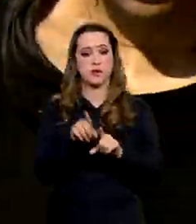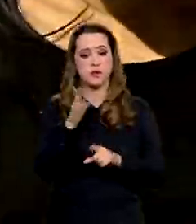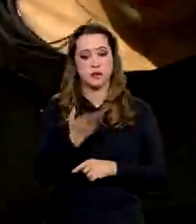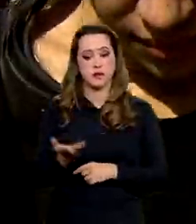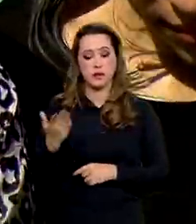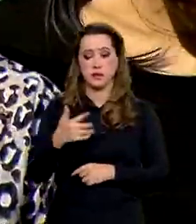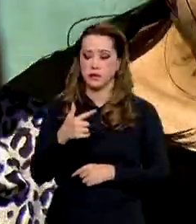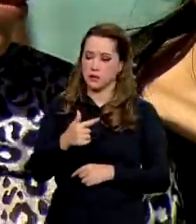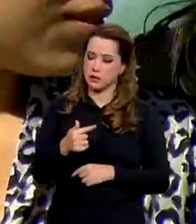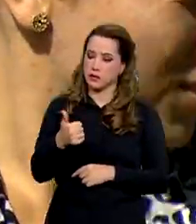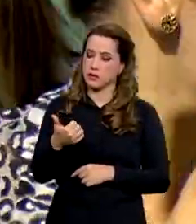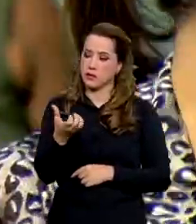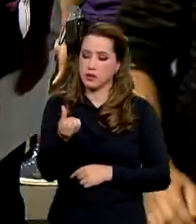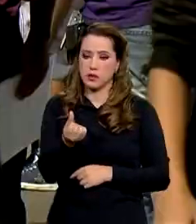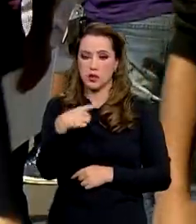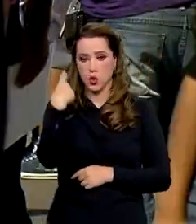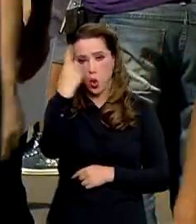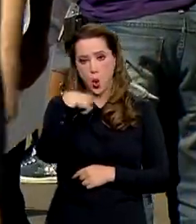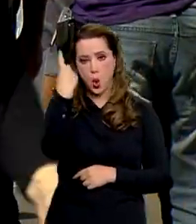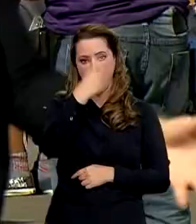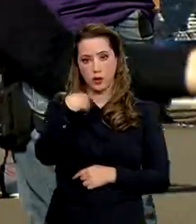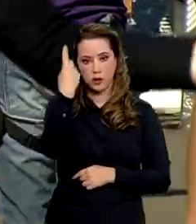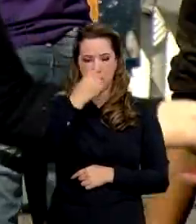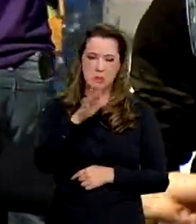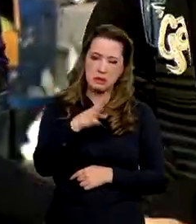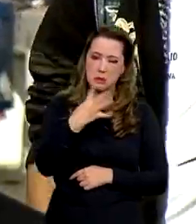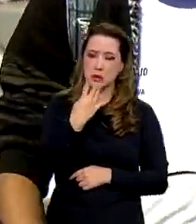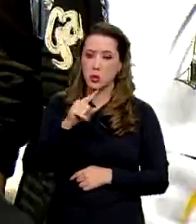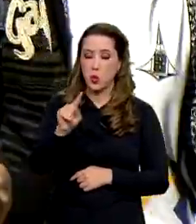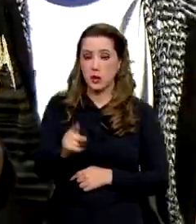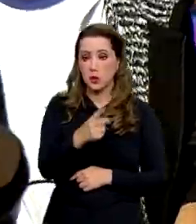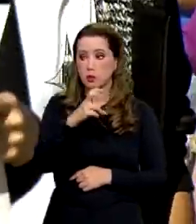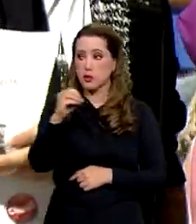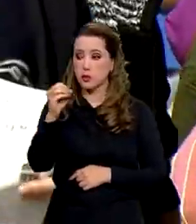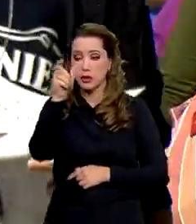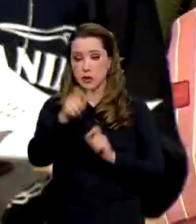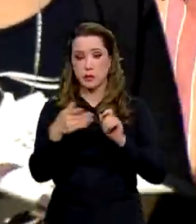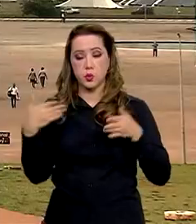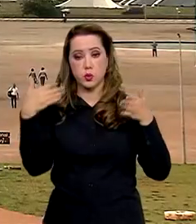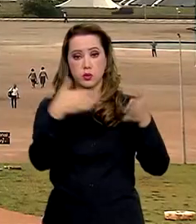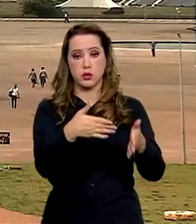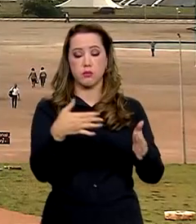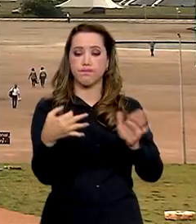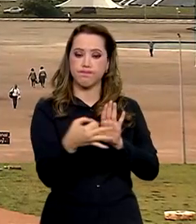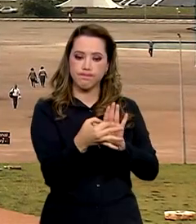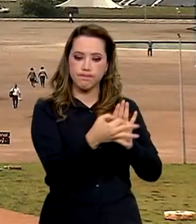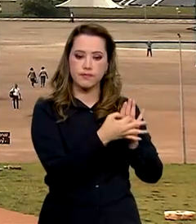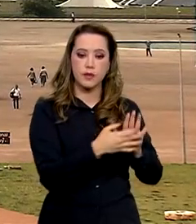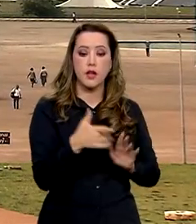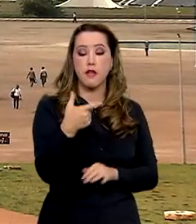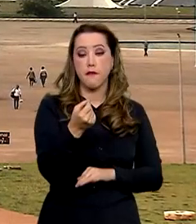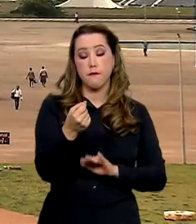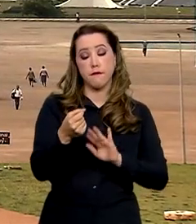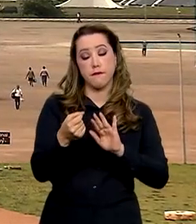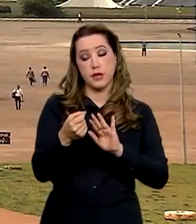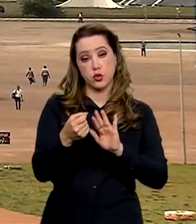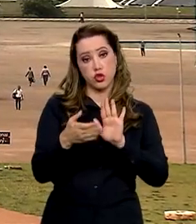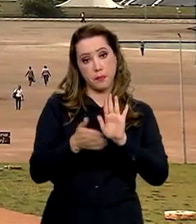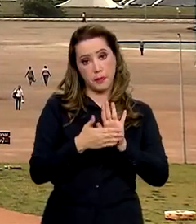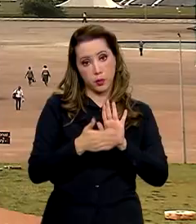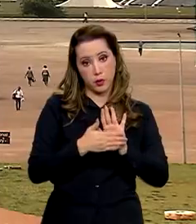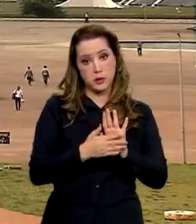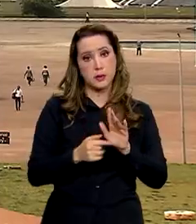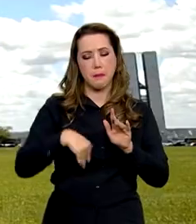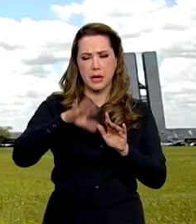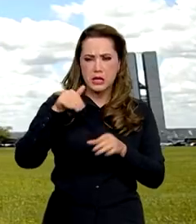716 horas, com cerca de 4.500 participantes. As 20 propostas mais votadas